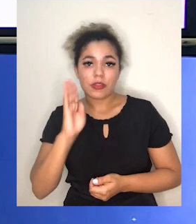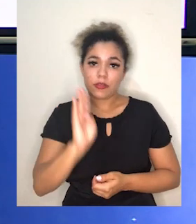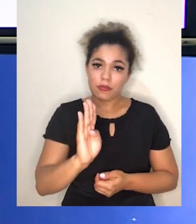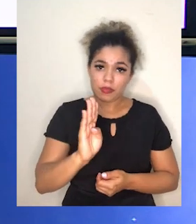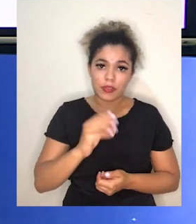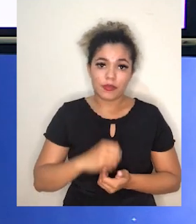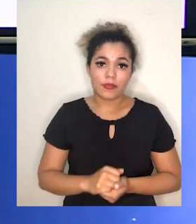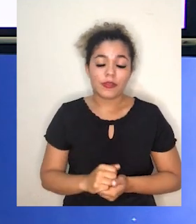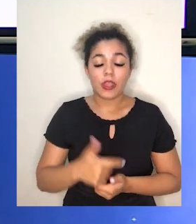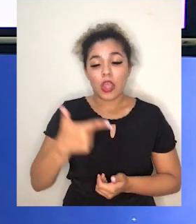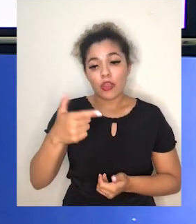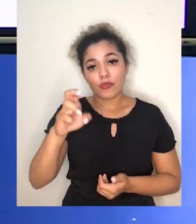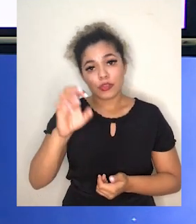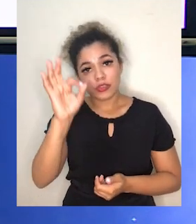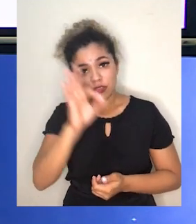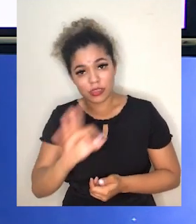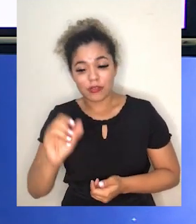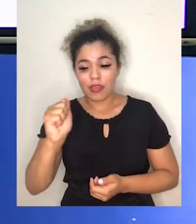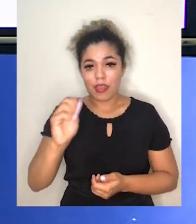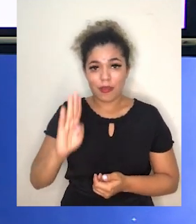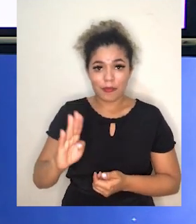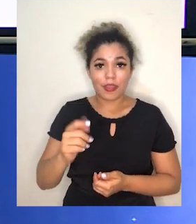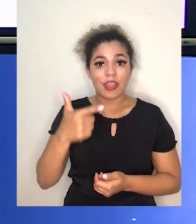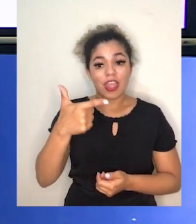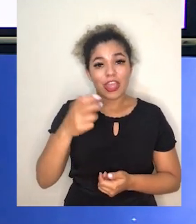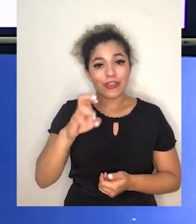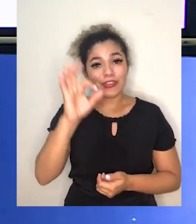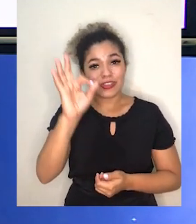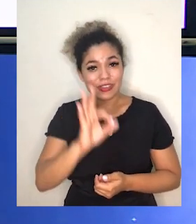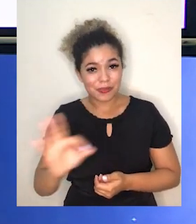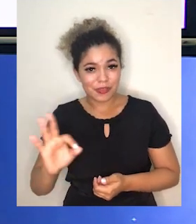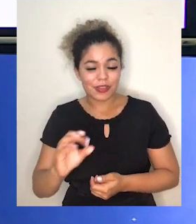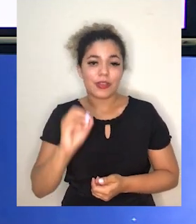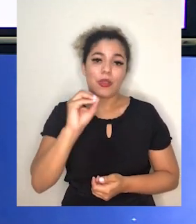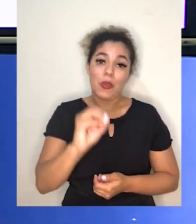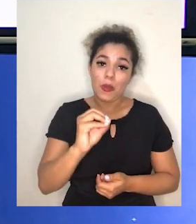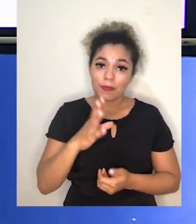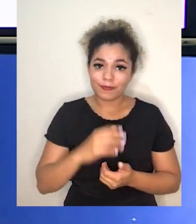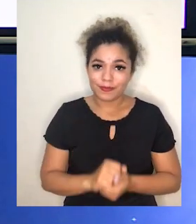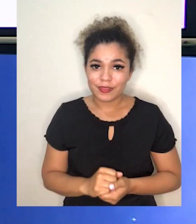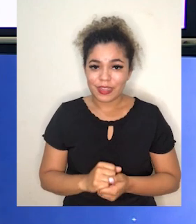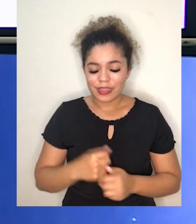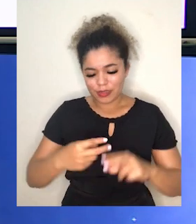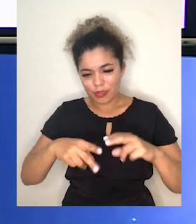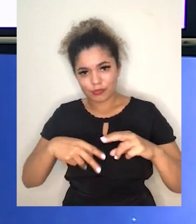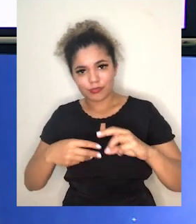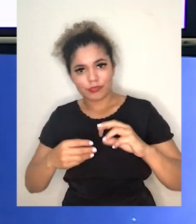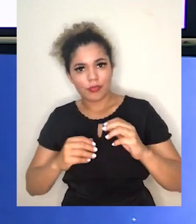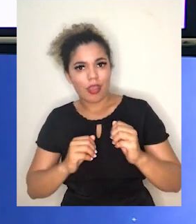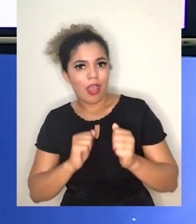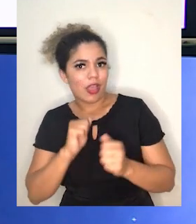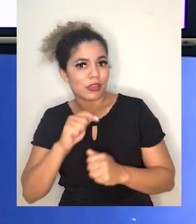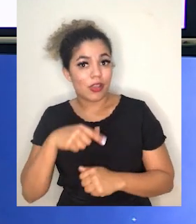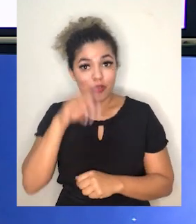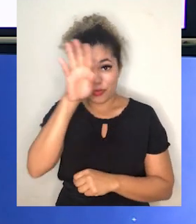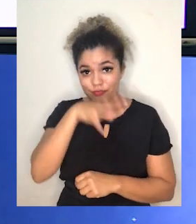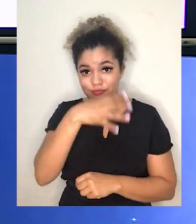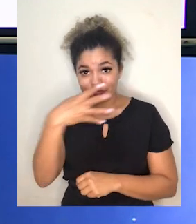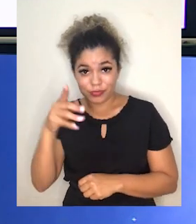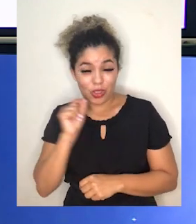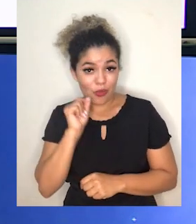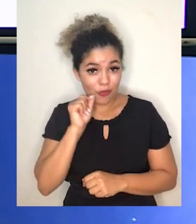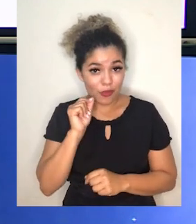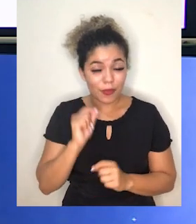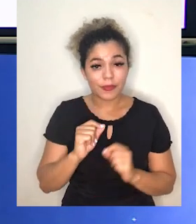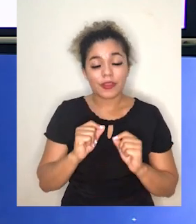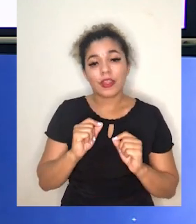B, 25% do tipo AB e 25% do tipo O. Esses cruzamentos nesse quadrado aqui que nós temos,